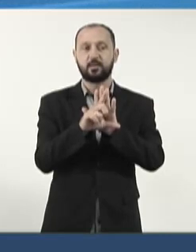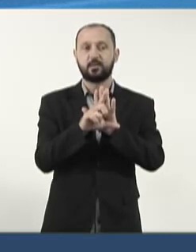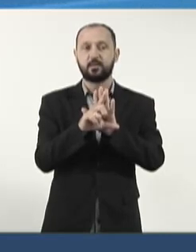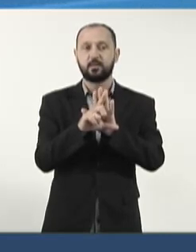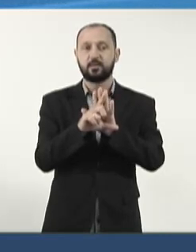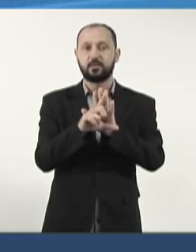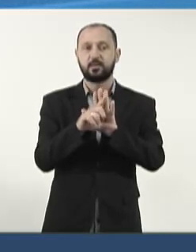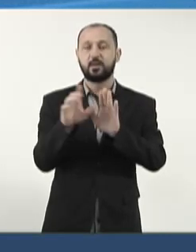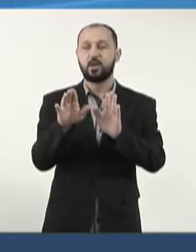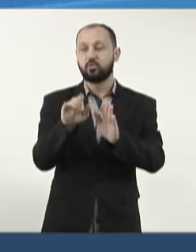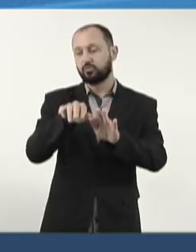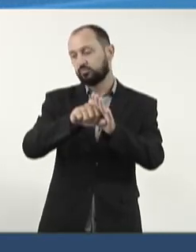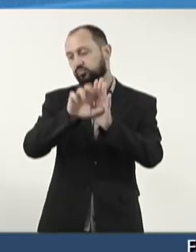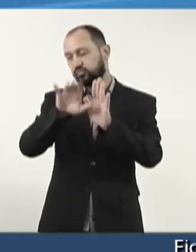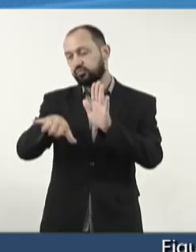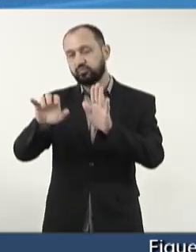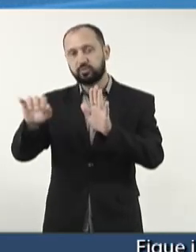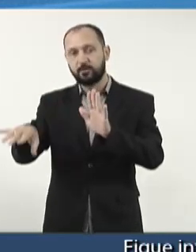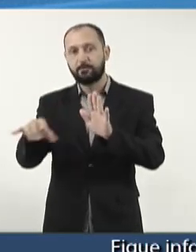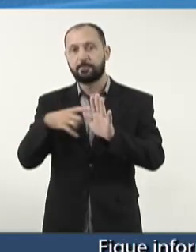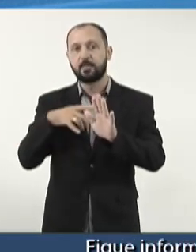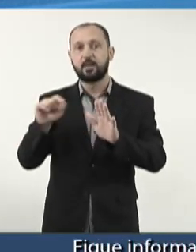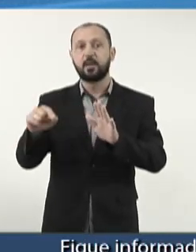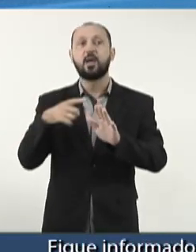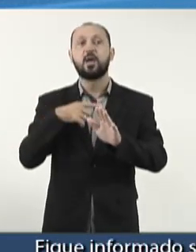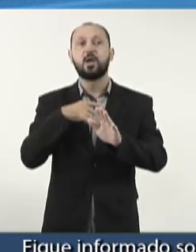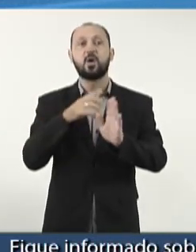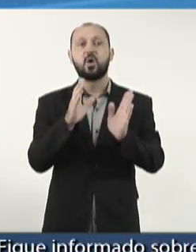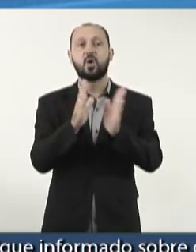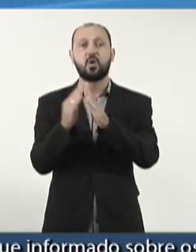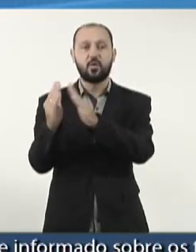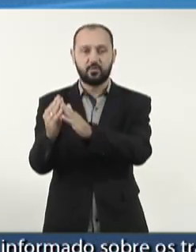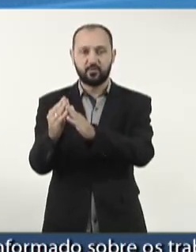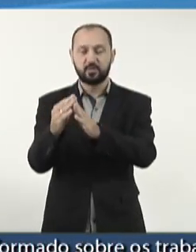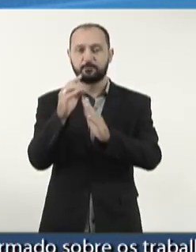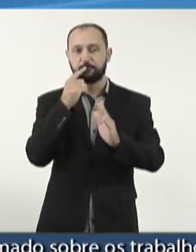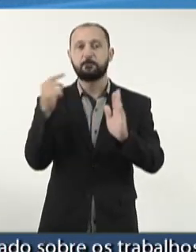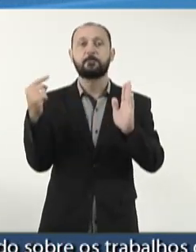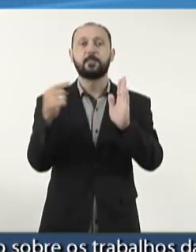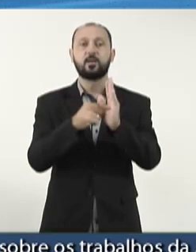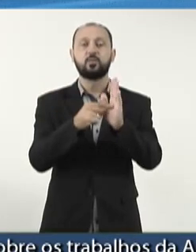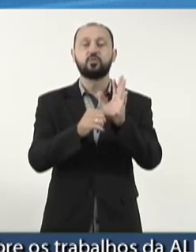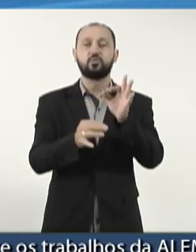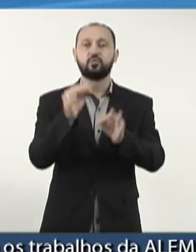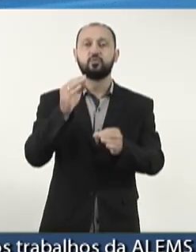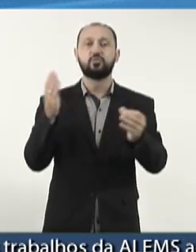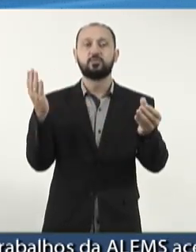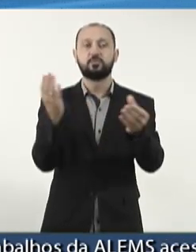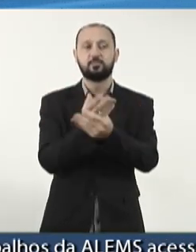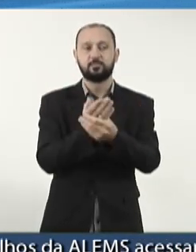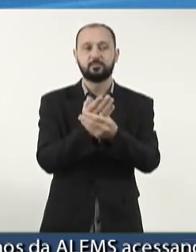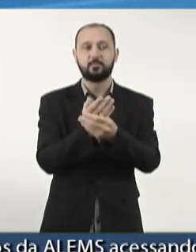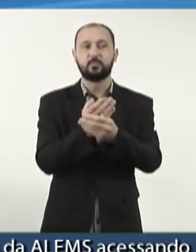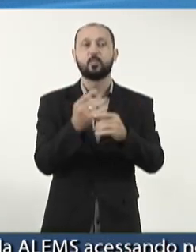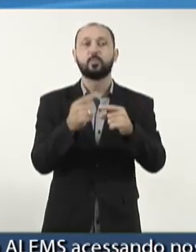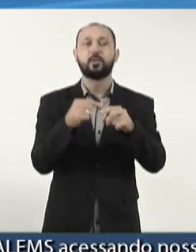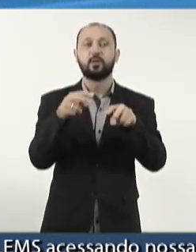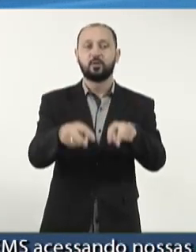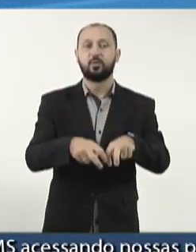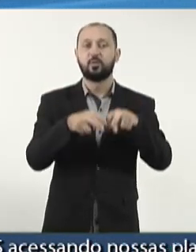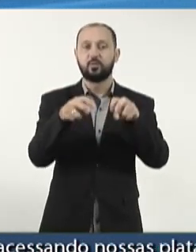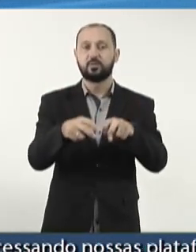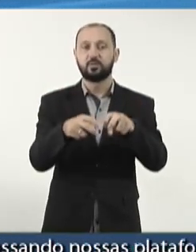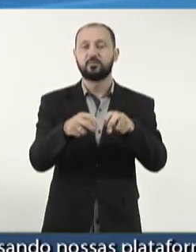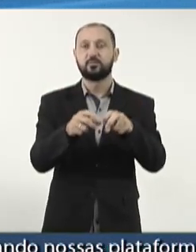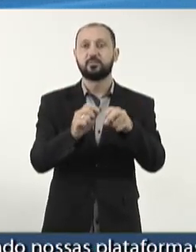a lavoura do vizinho, cabe ao vizinho entrar com a reclamação jurídica porque o produtor rural é obrigado